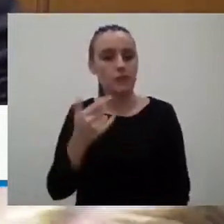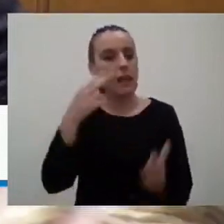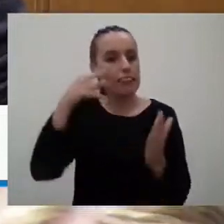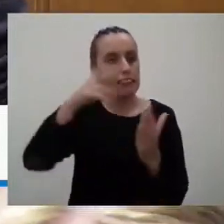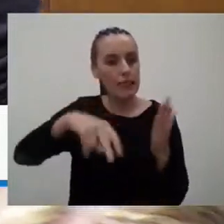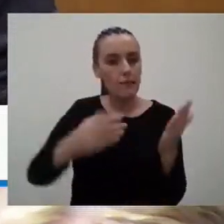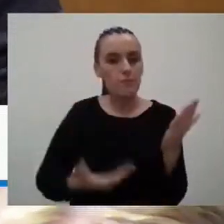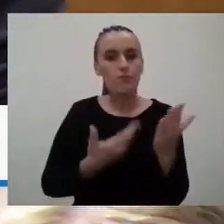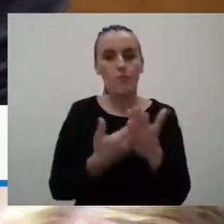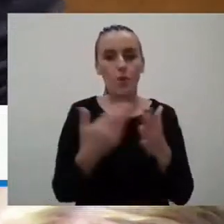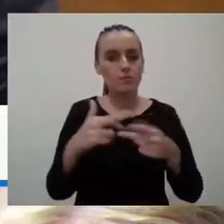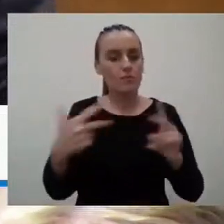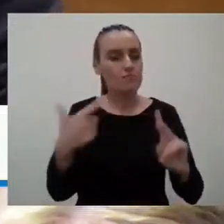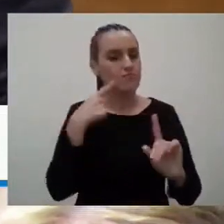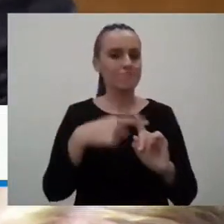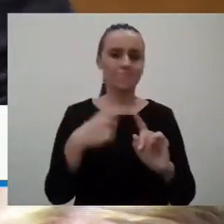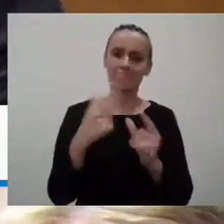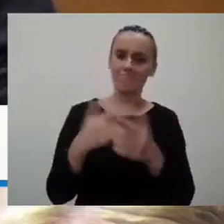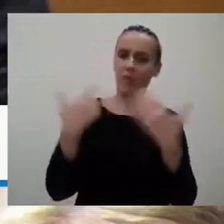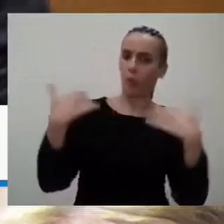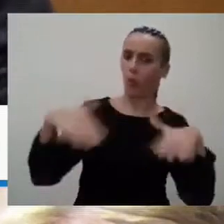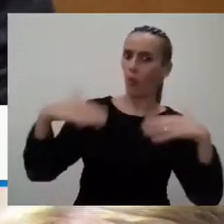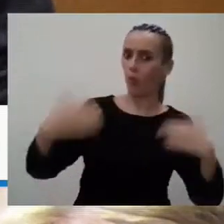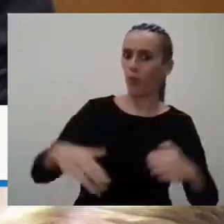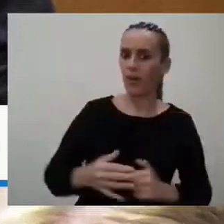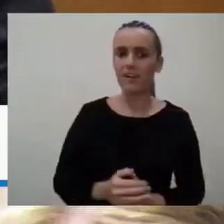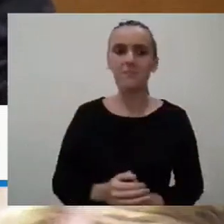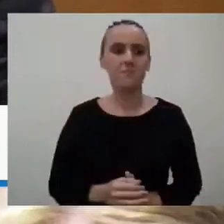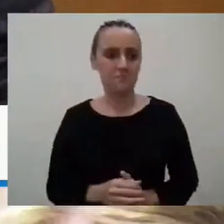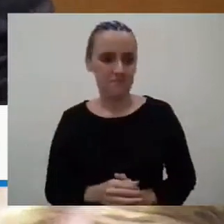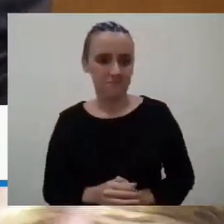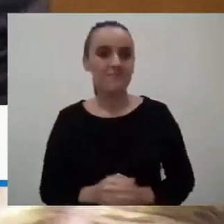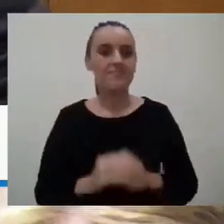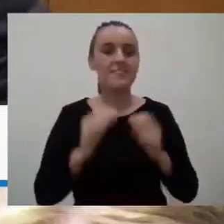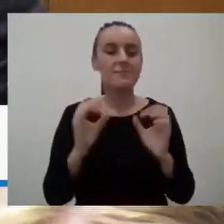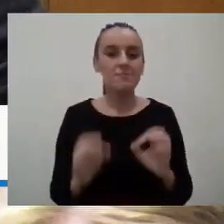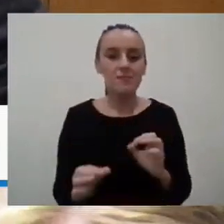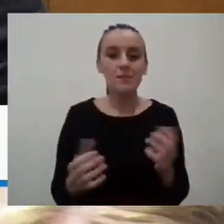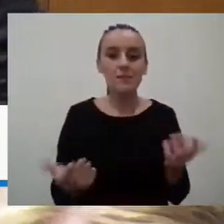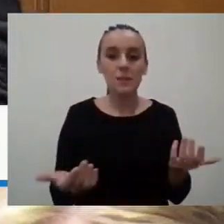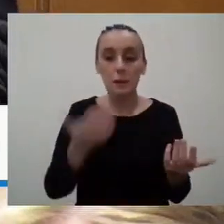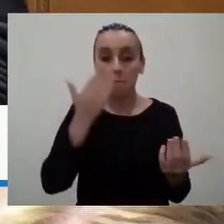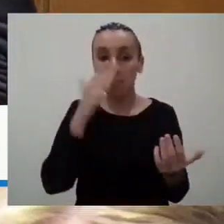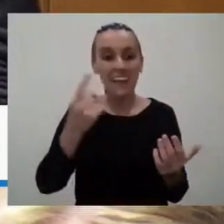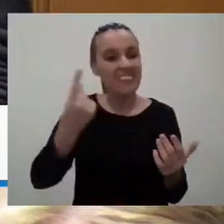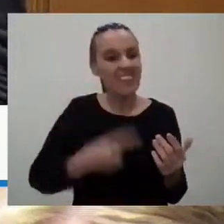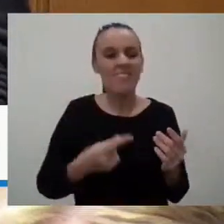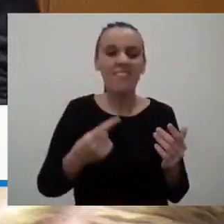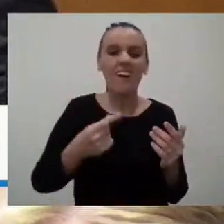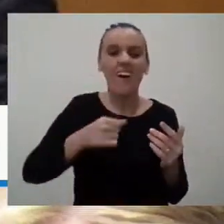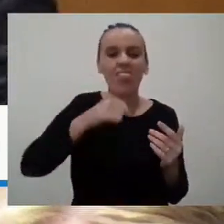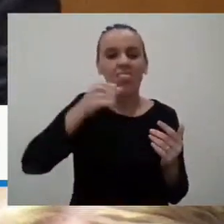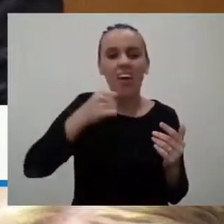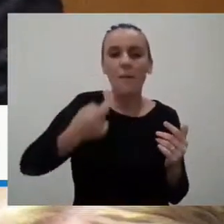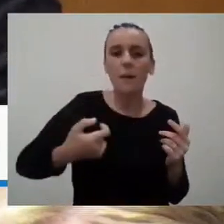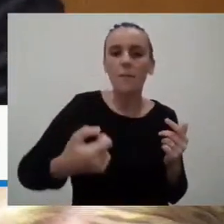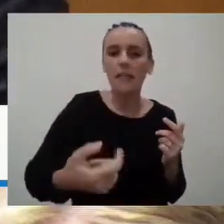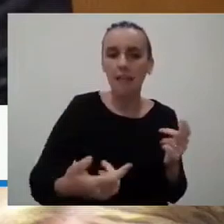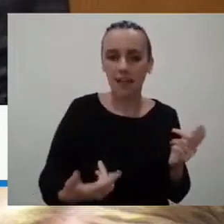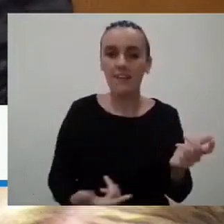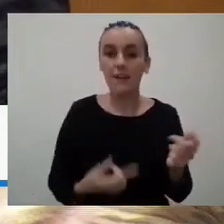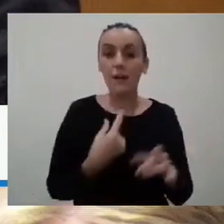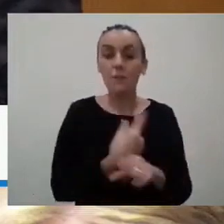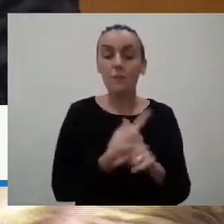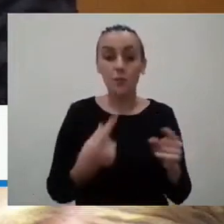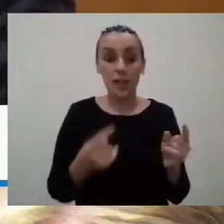teve esse mérito. E é claramente, por aquilo que se vê aqui, é uma coisa que deviam fazer com mais regularidade. Porque o Sr. Presidente agora devem aqui tentar virar o guico ao